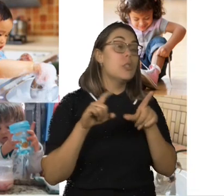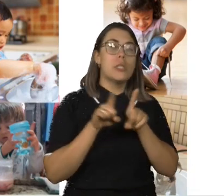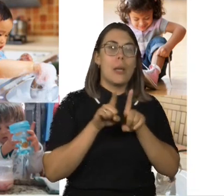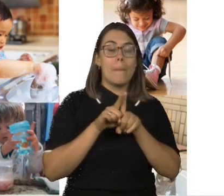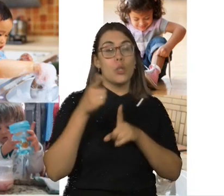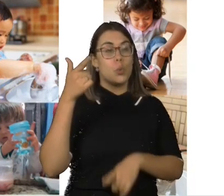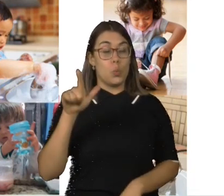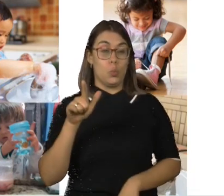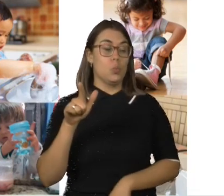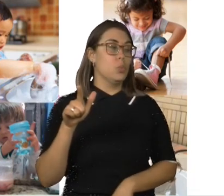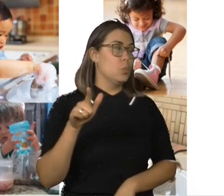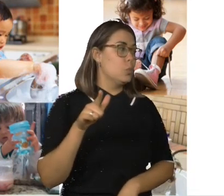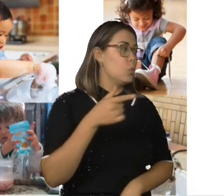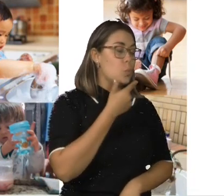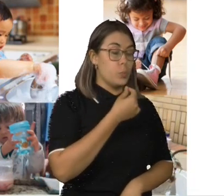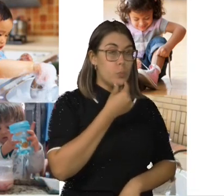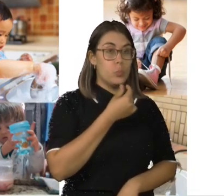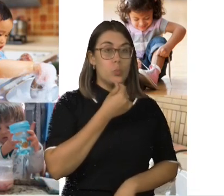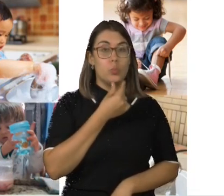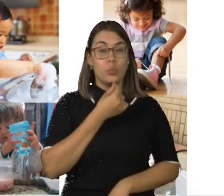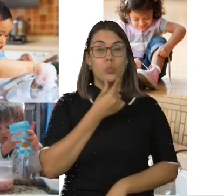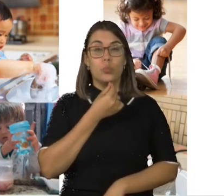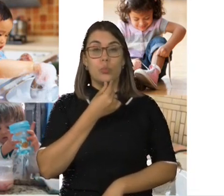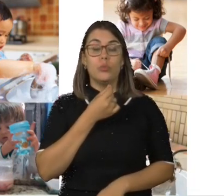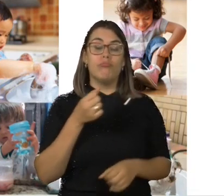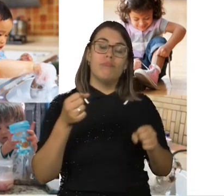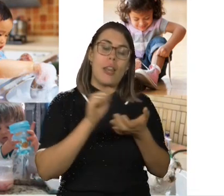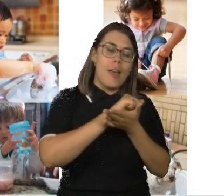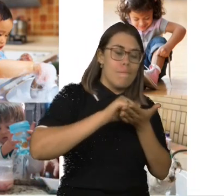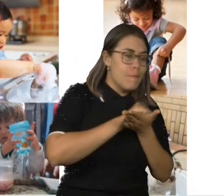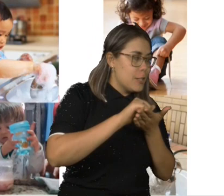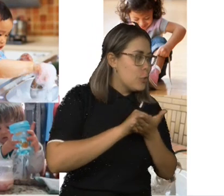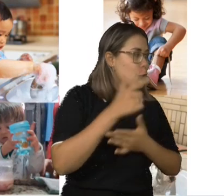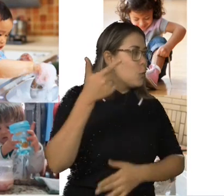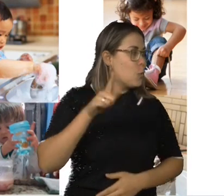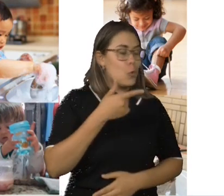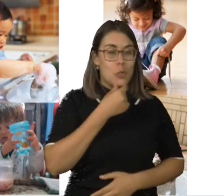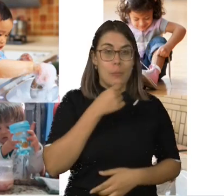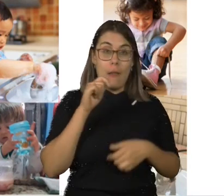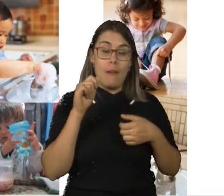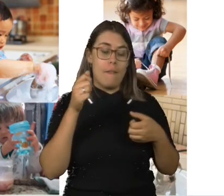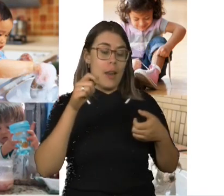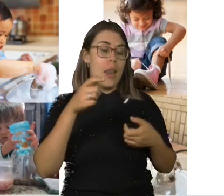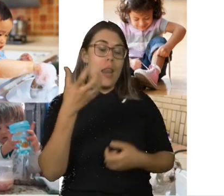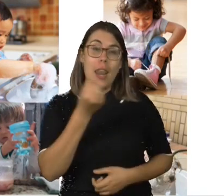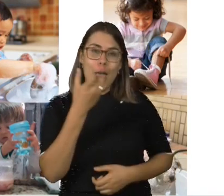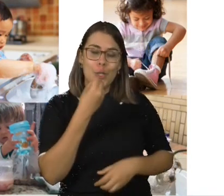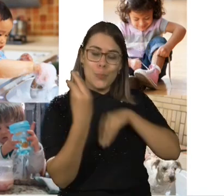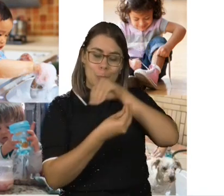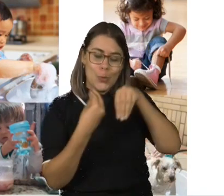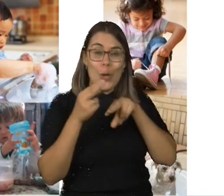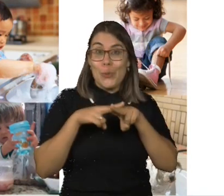pouco mais novo, também lavando louça. Temos um outro menino pequeno, ajudando a fazer o próprio leite, e, nessa sequência,